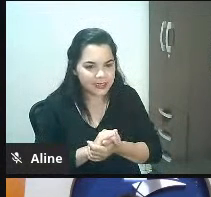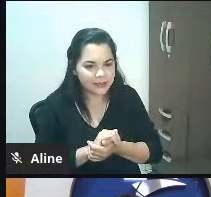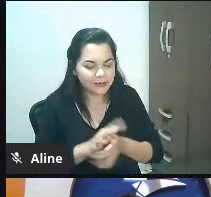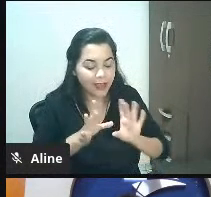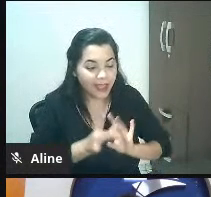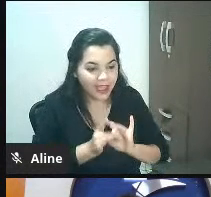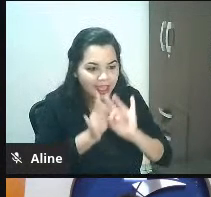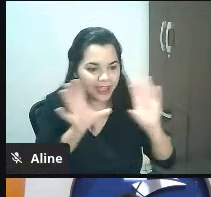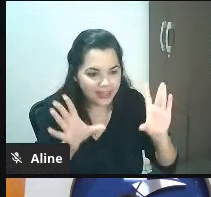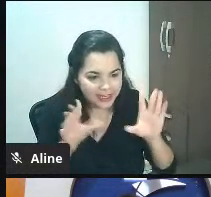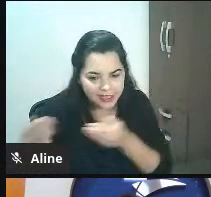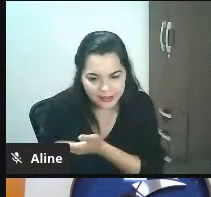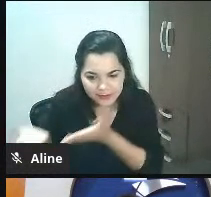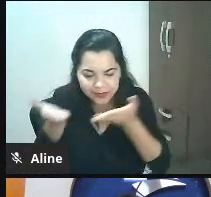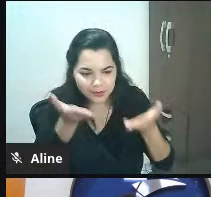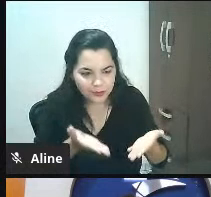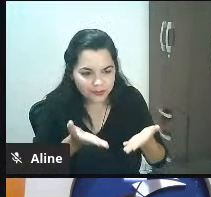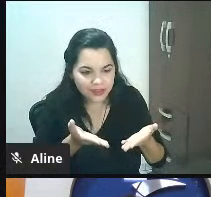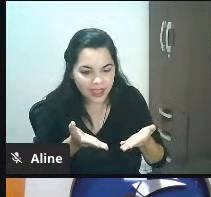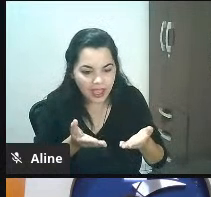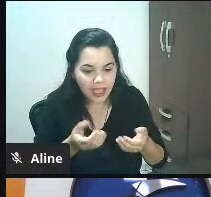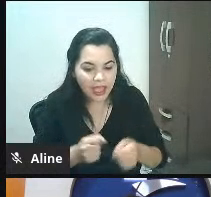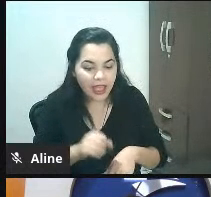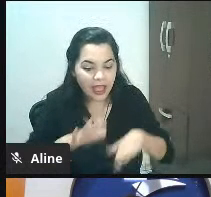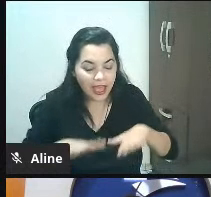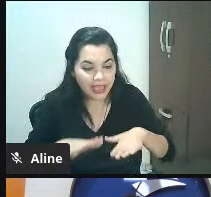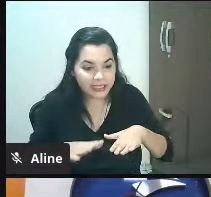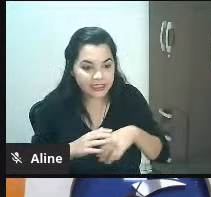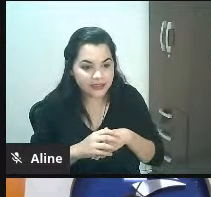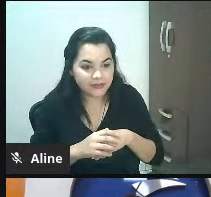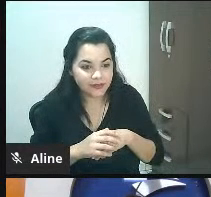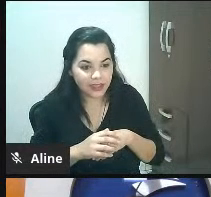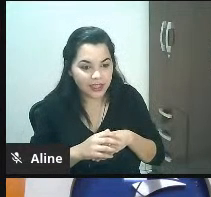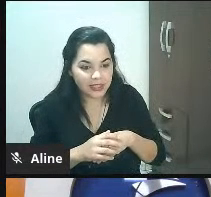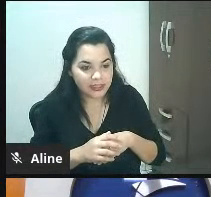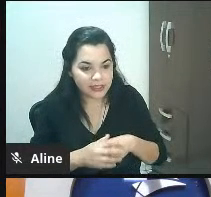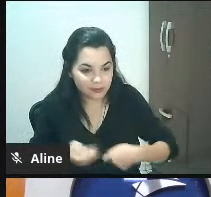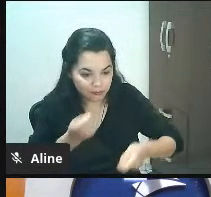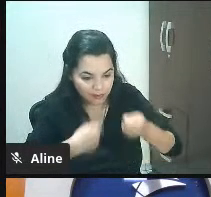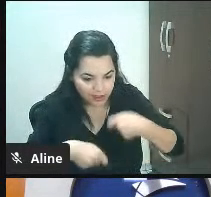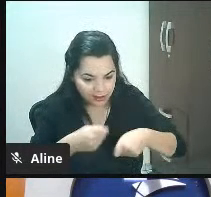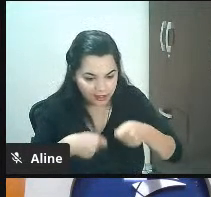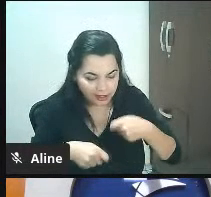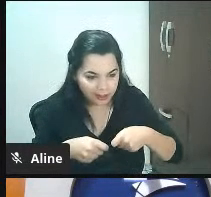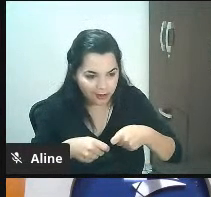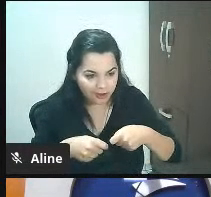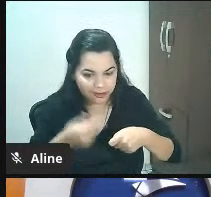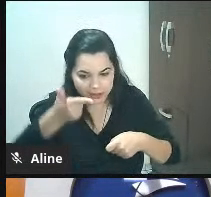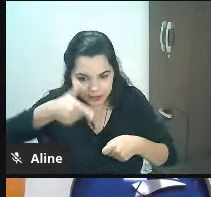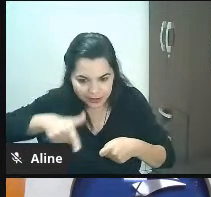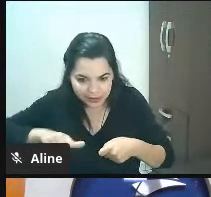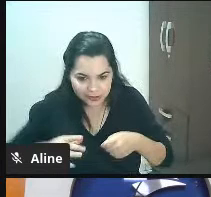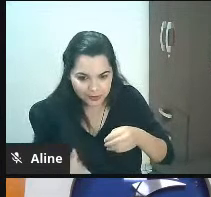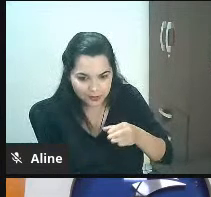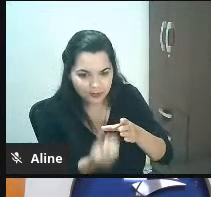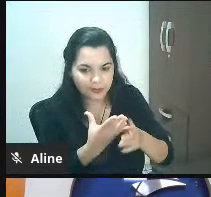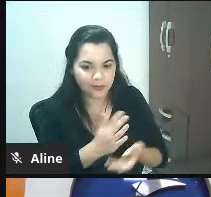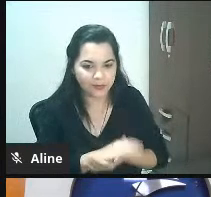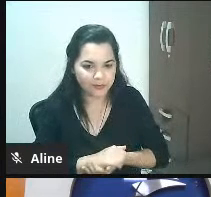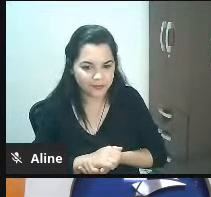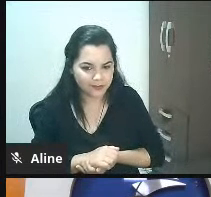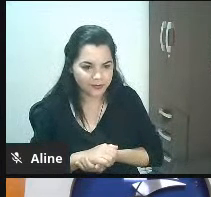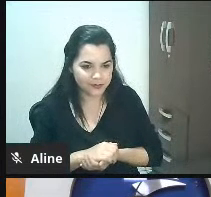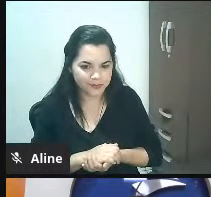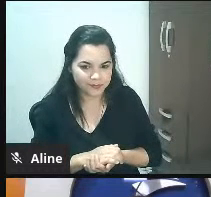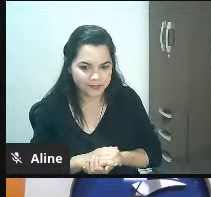convidar esses caras para uma nova loja quantas vezes você reinaugura a tua loja durante o ano inaugurei ela a primeira vez não você pode inaugurar quantas vezes